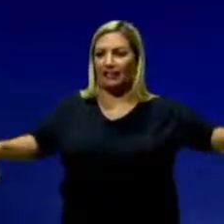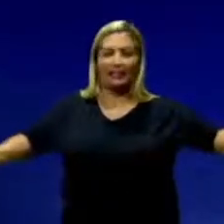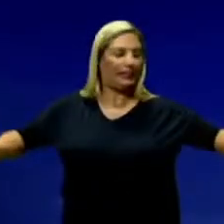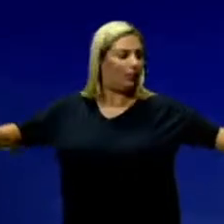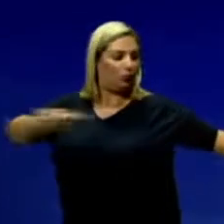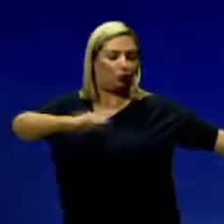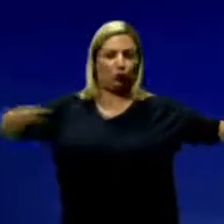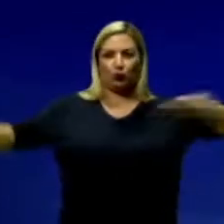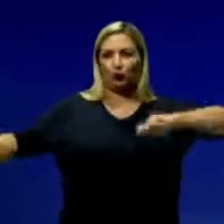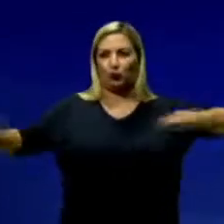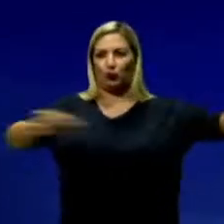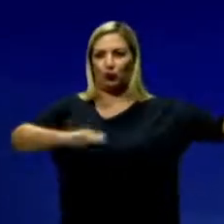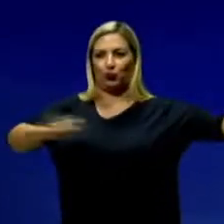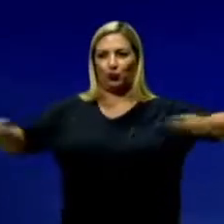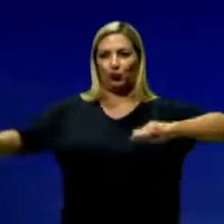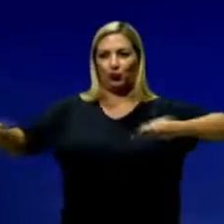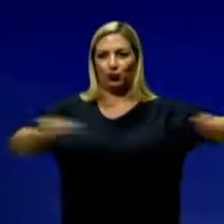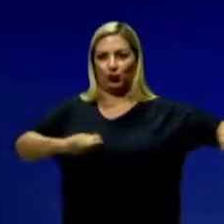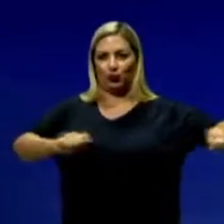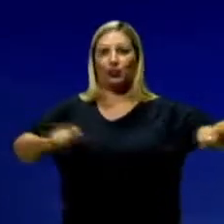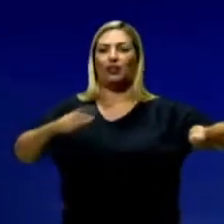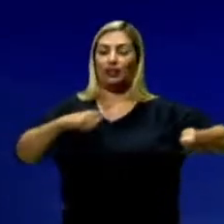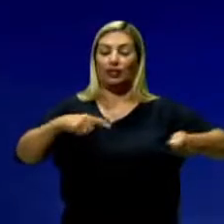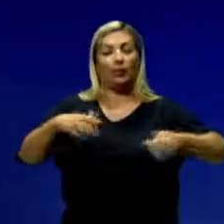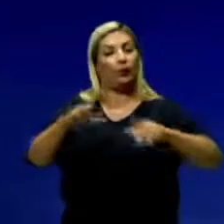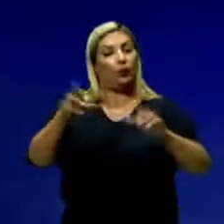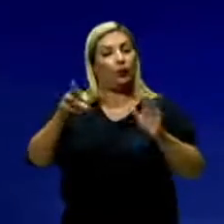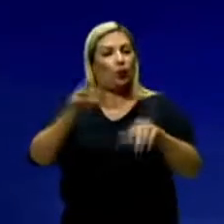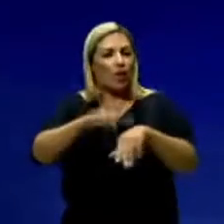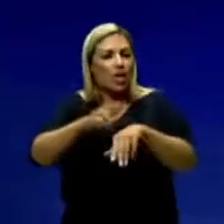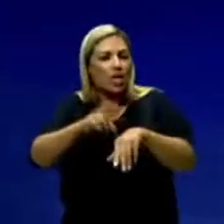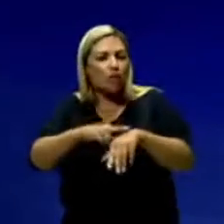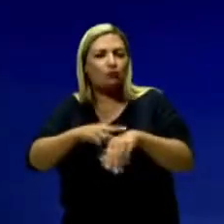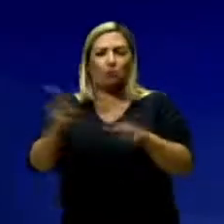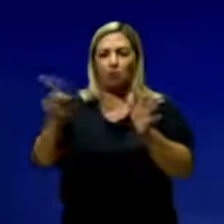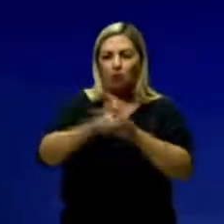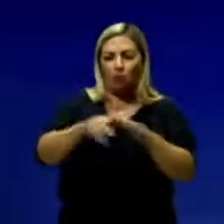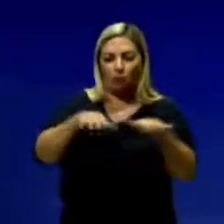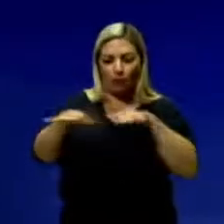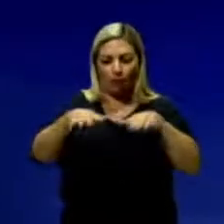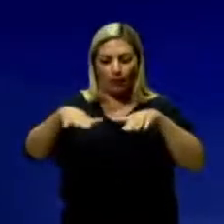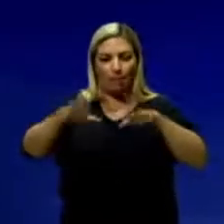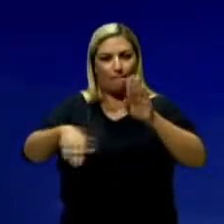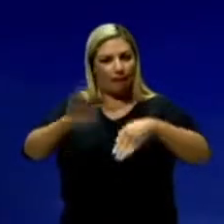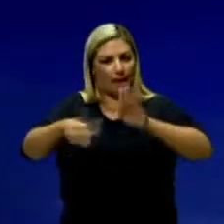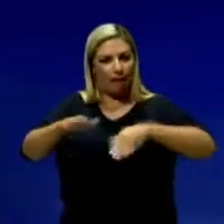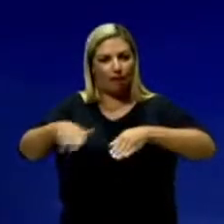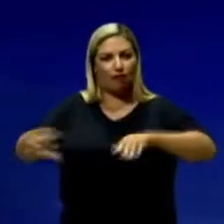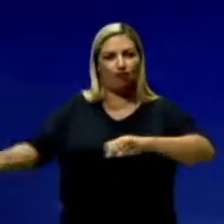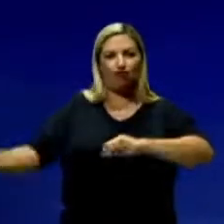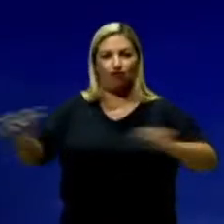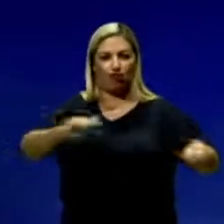Isso é o carimbó. Ele tem um ritmo próprio que movimenta os pés e faz giros.